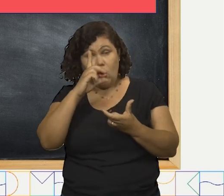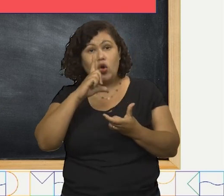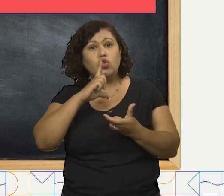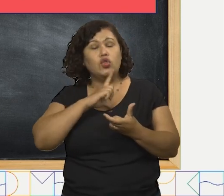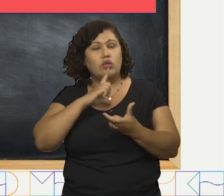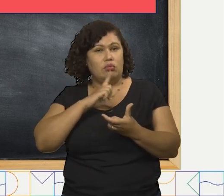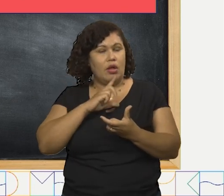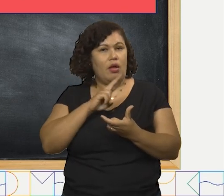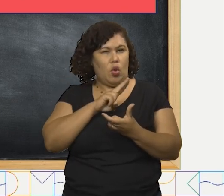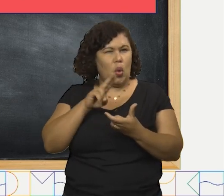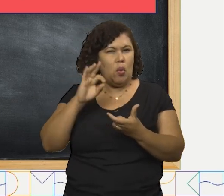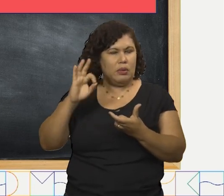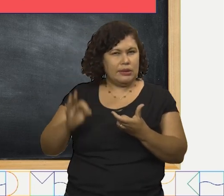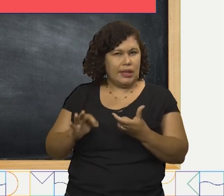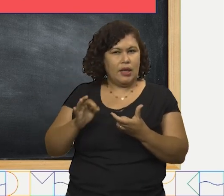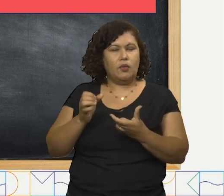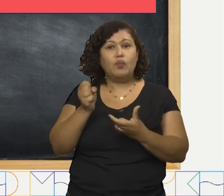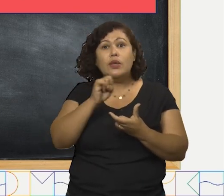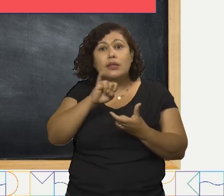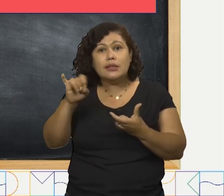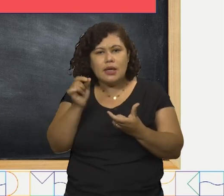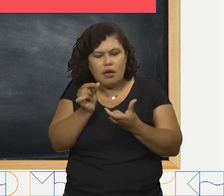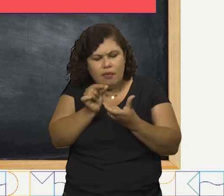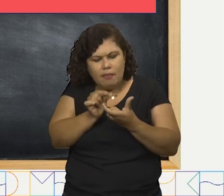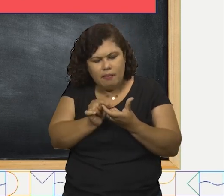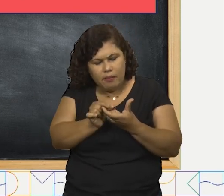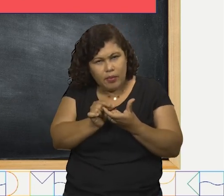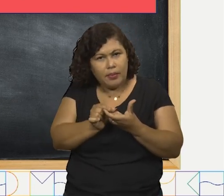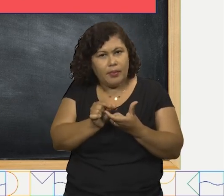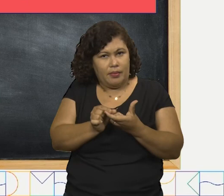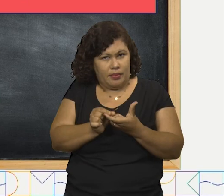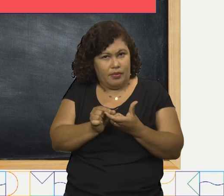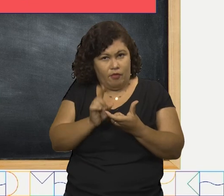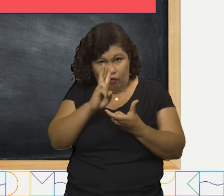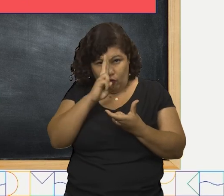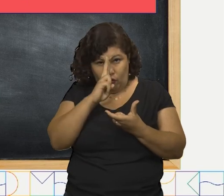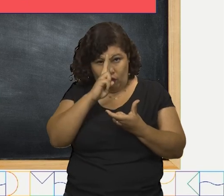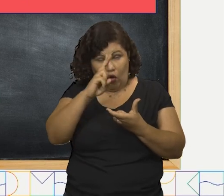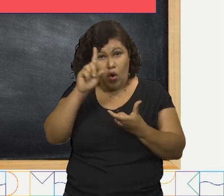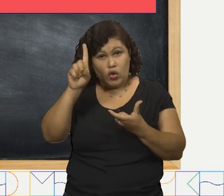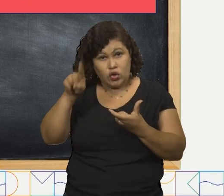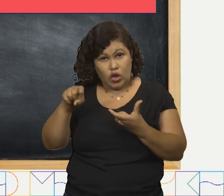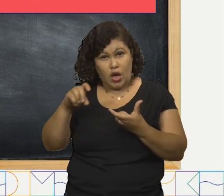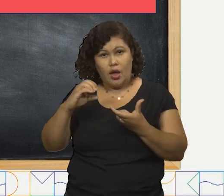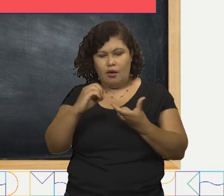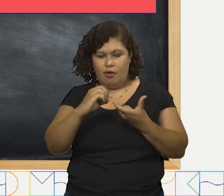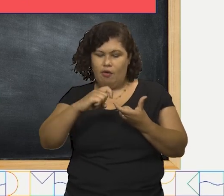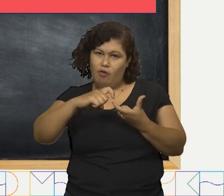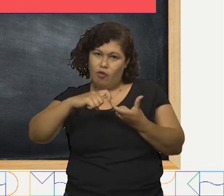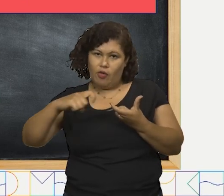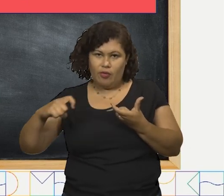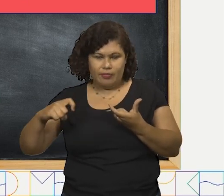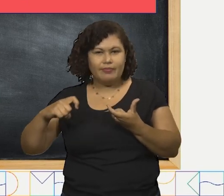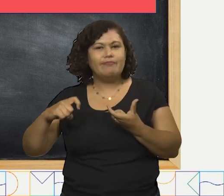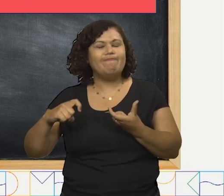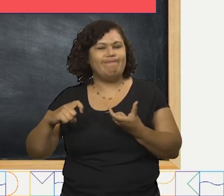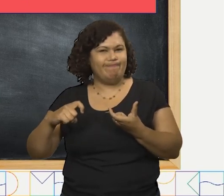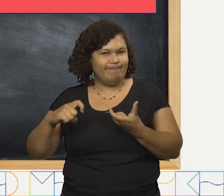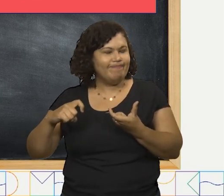As que possuem sílaba tônica na última sílaba são chamadas de